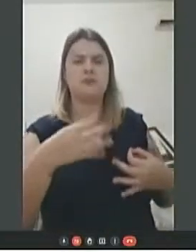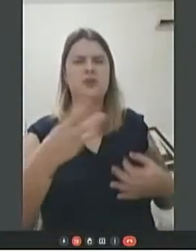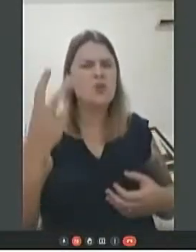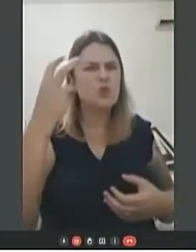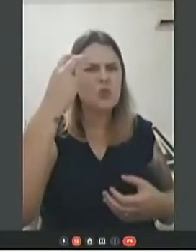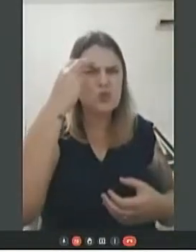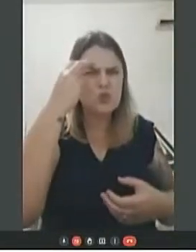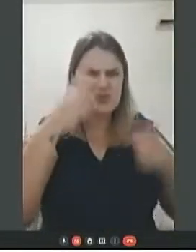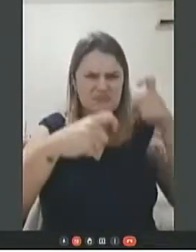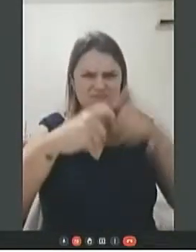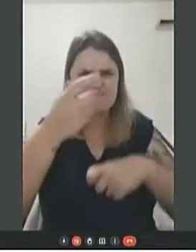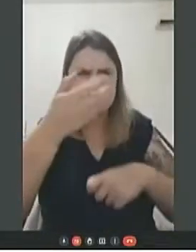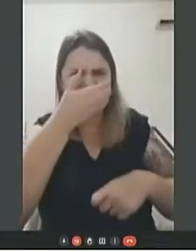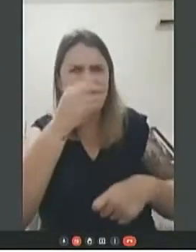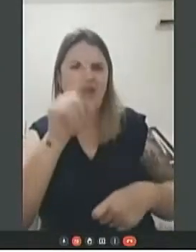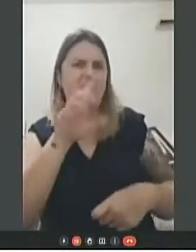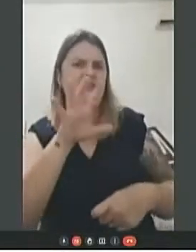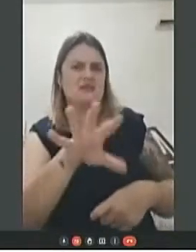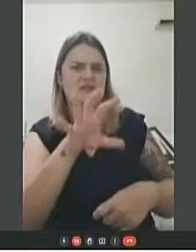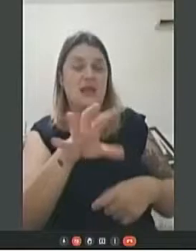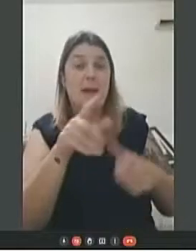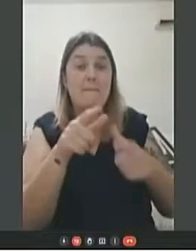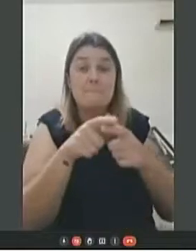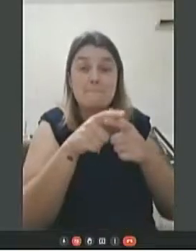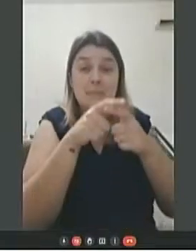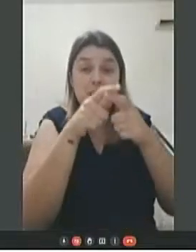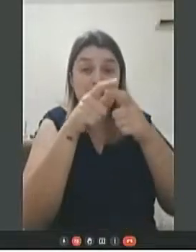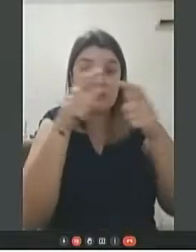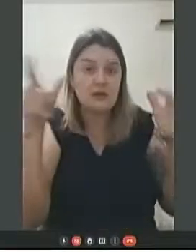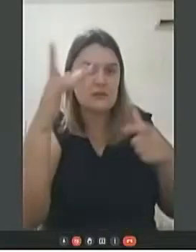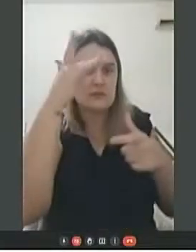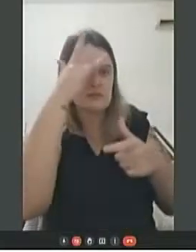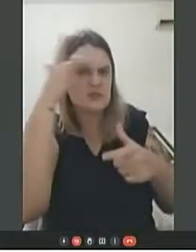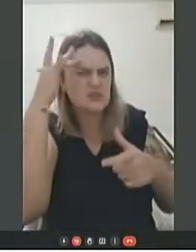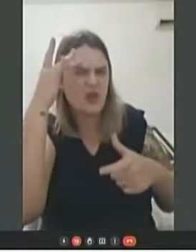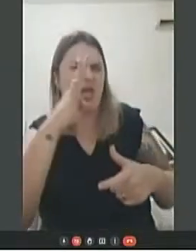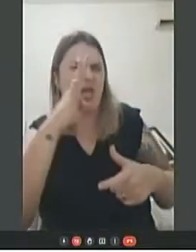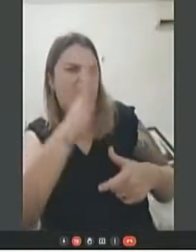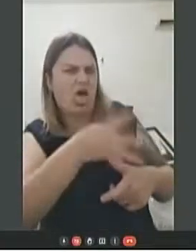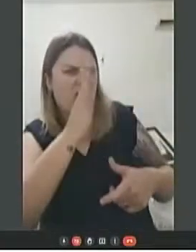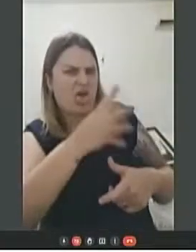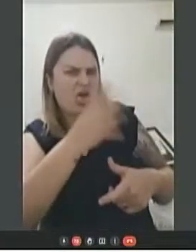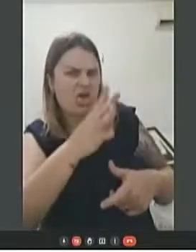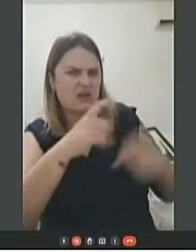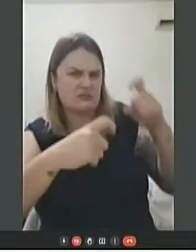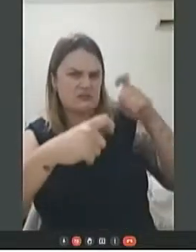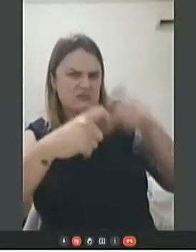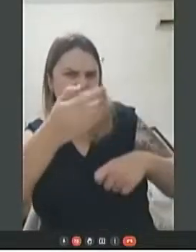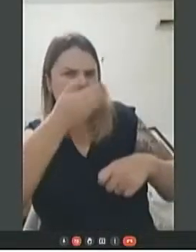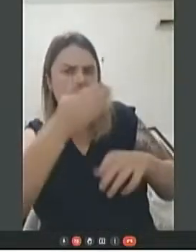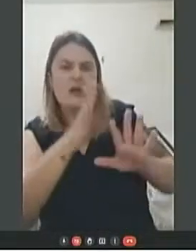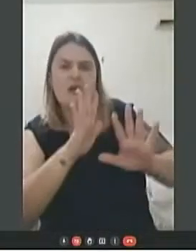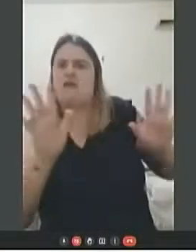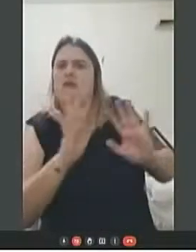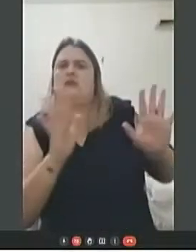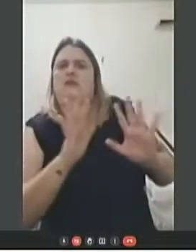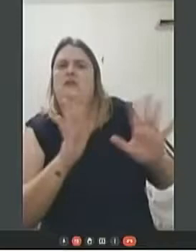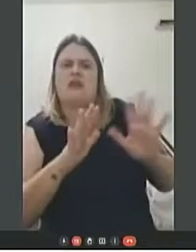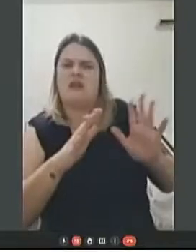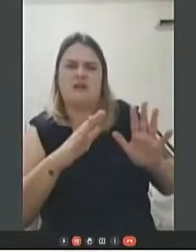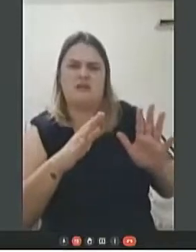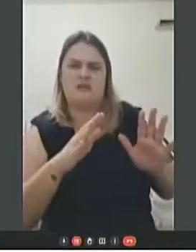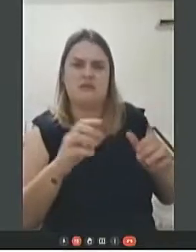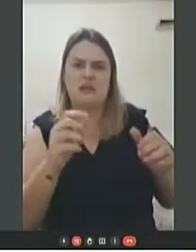é esse. Apesar da maioria das pessoas condenar veementemente o estupro e a prática de crimes sexuais,